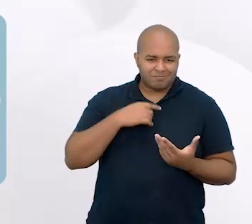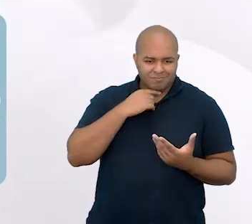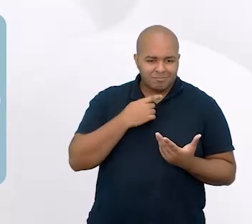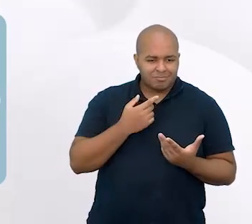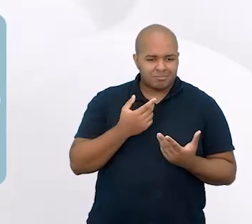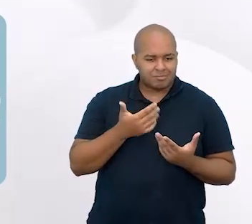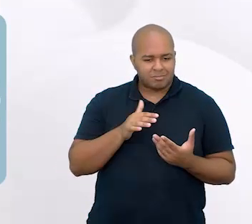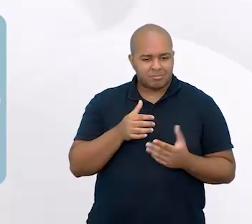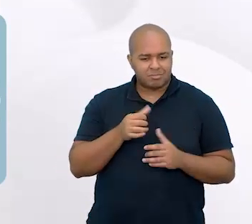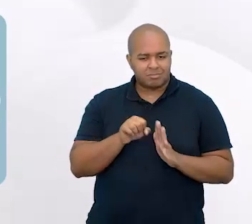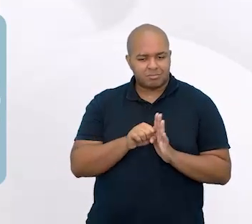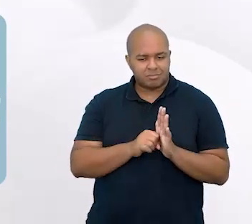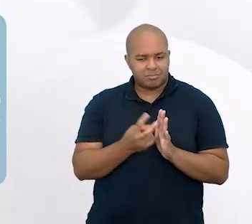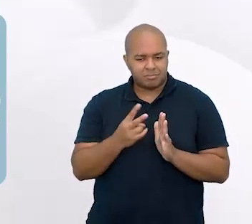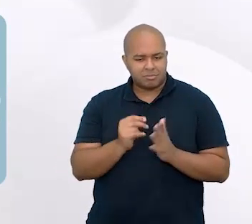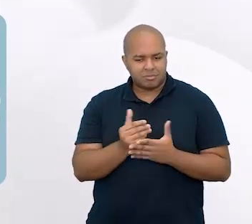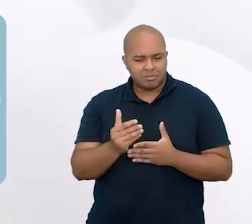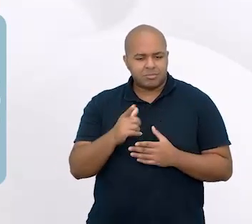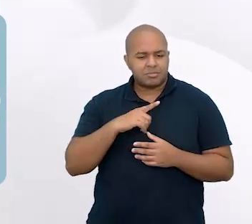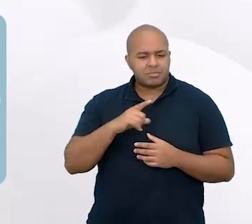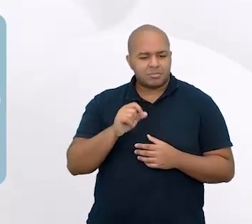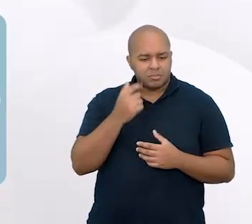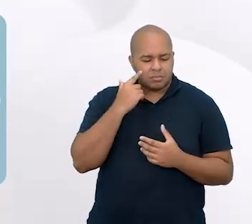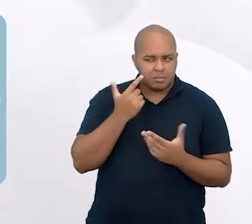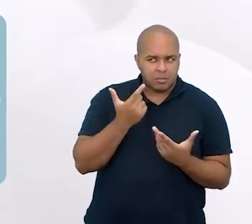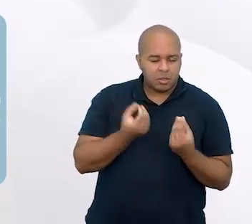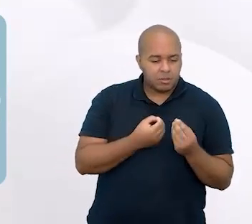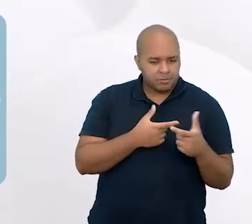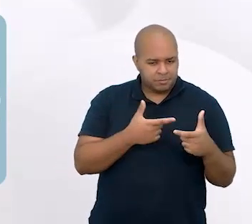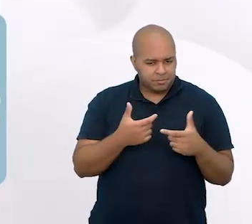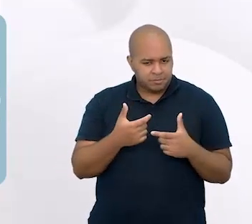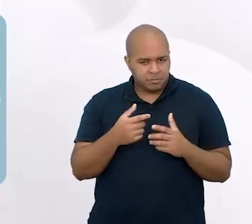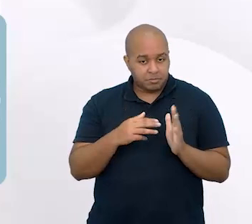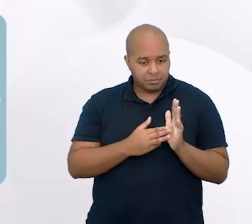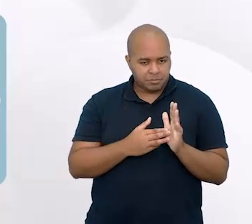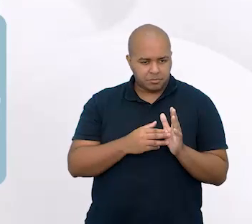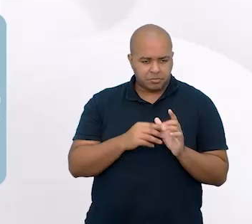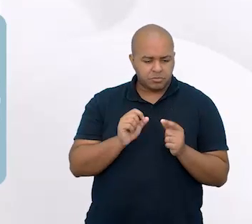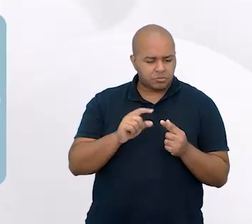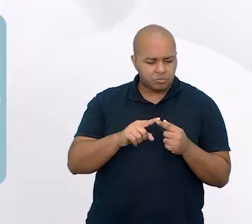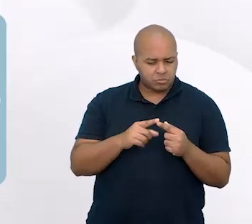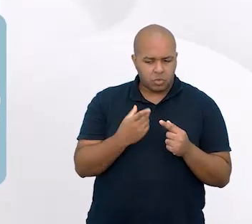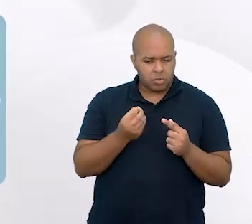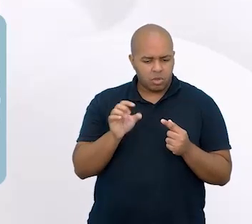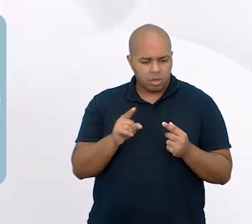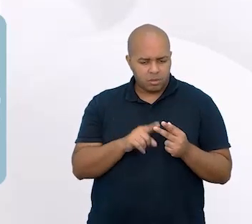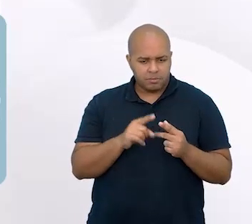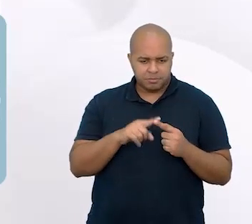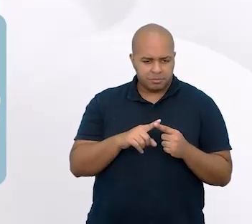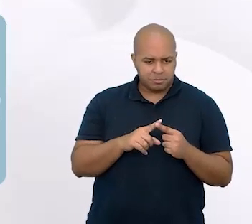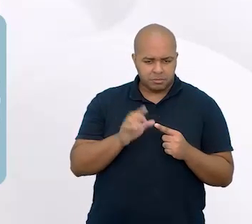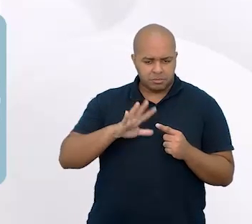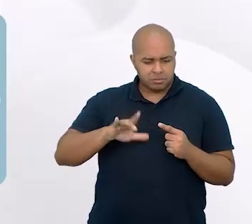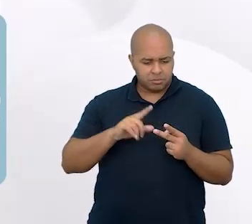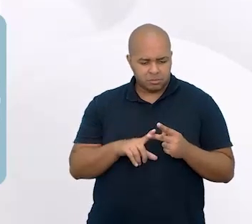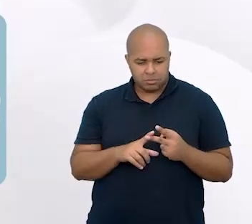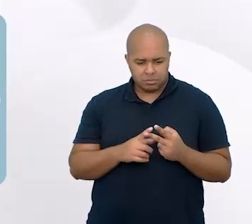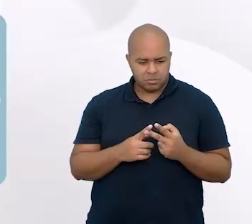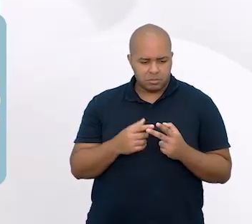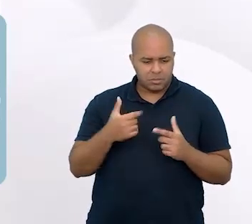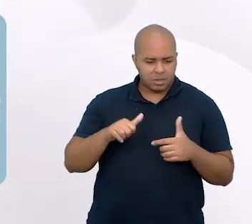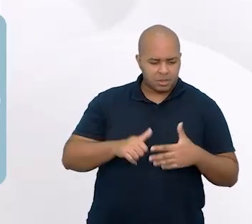Meados do século XX, o que a gente tinha? A guerra dos métodos. Então, existia o método global, o método